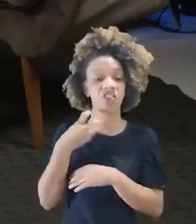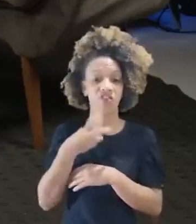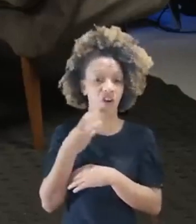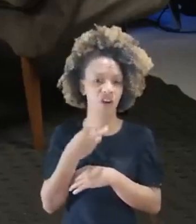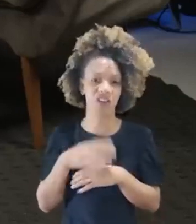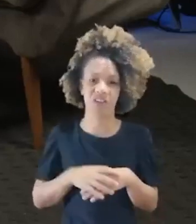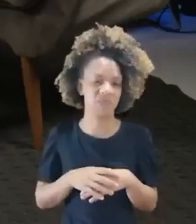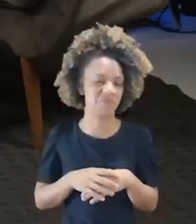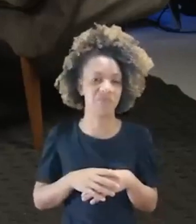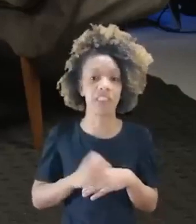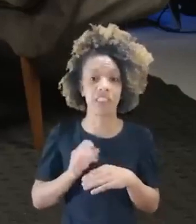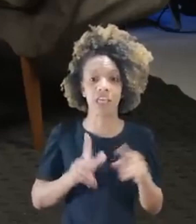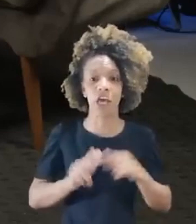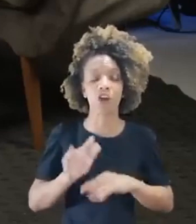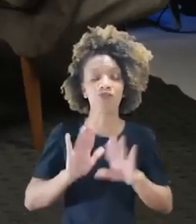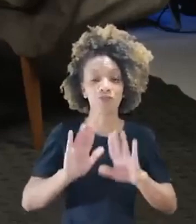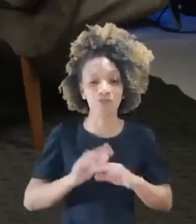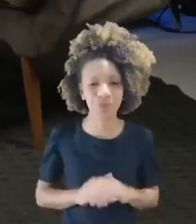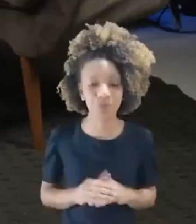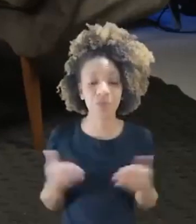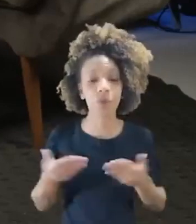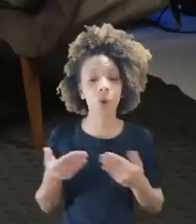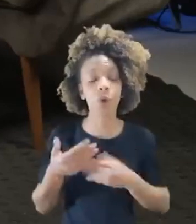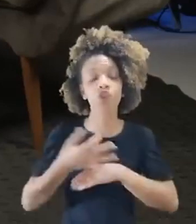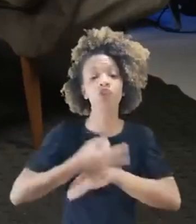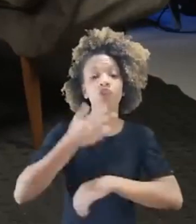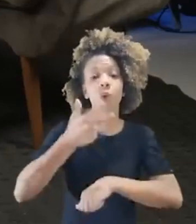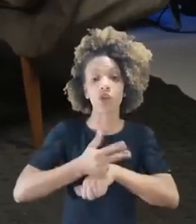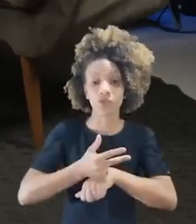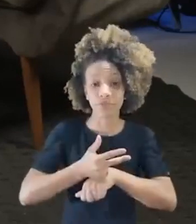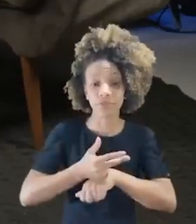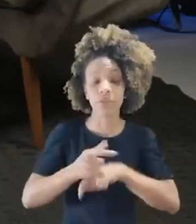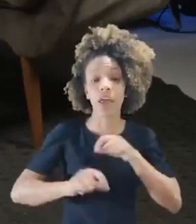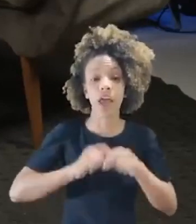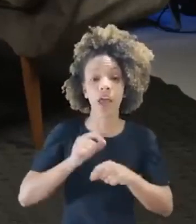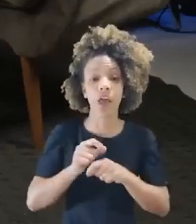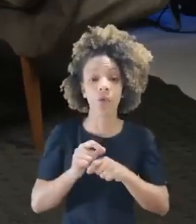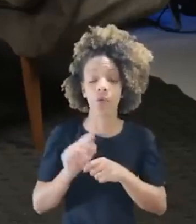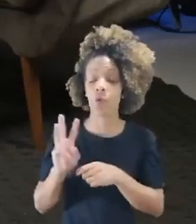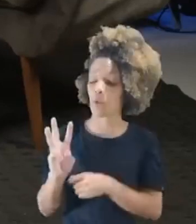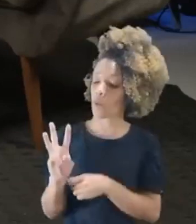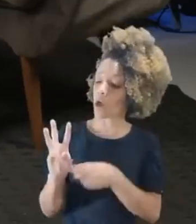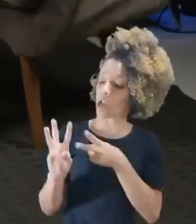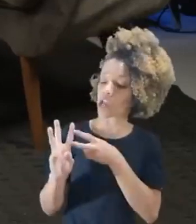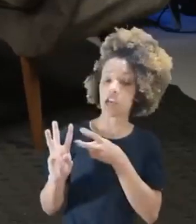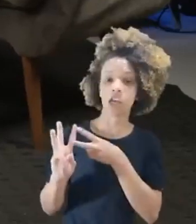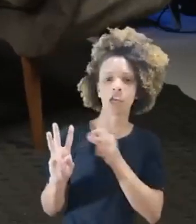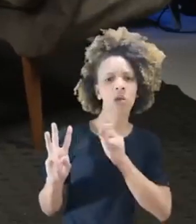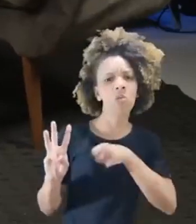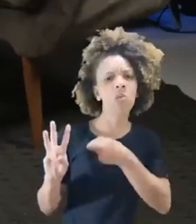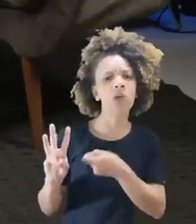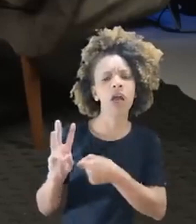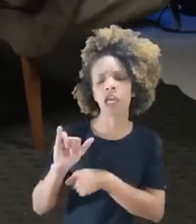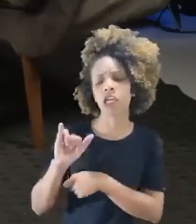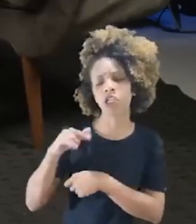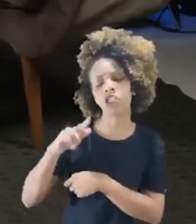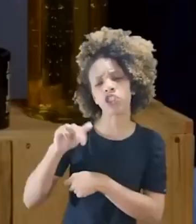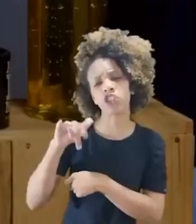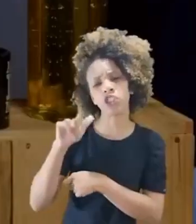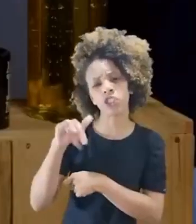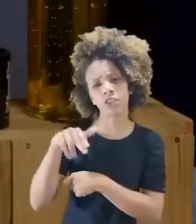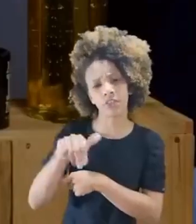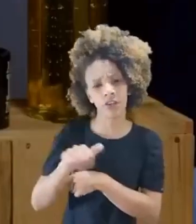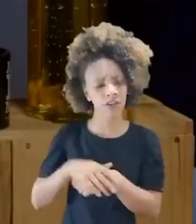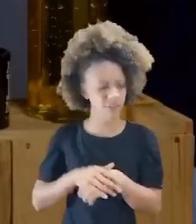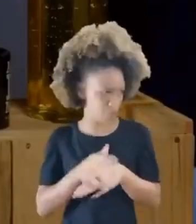interrompendo pra bater nele. Hoje, o achismos é com uma indígena que eu tô tentando falar há muito tempo. Sunny,